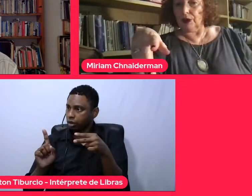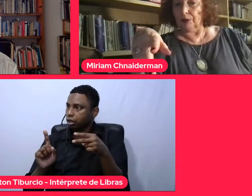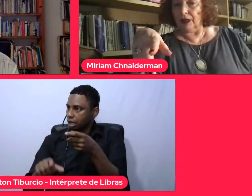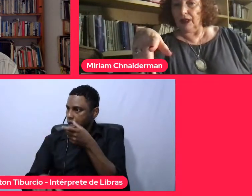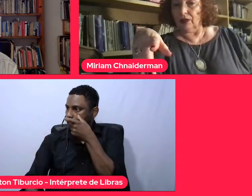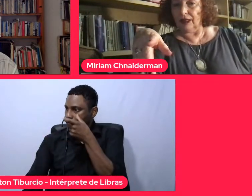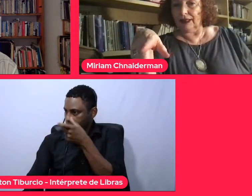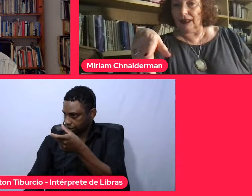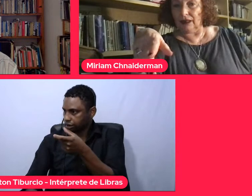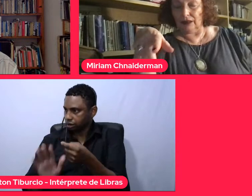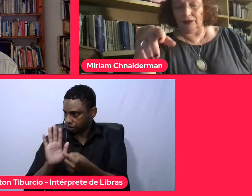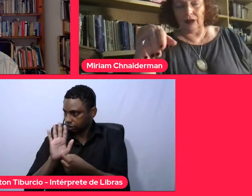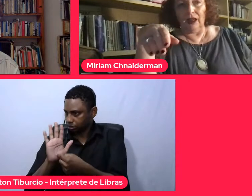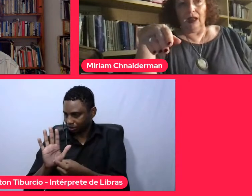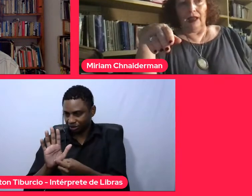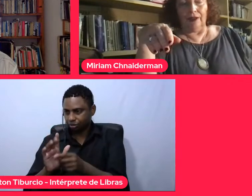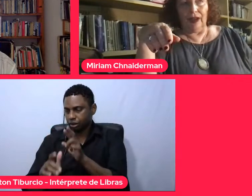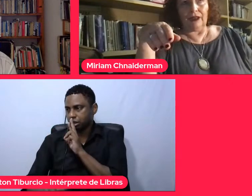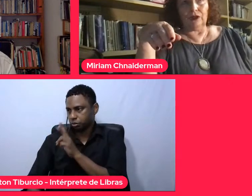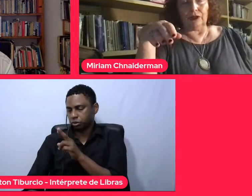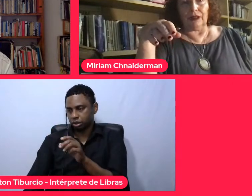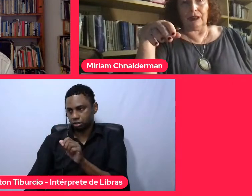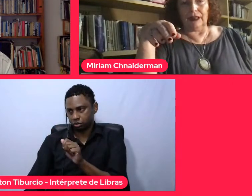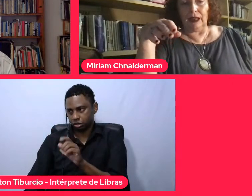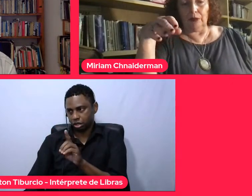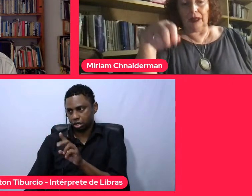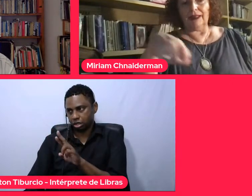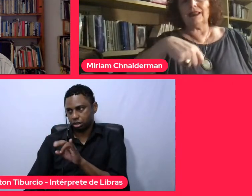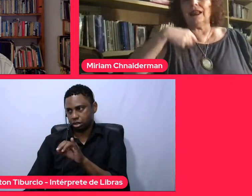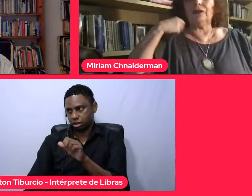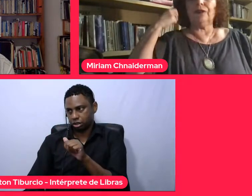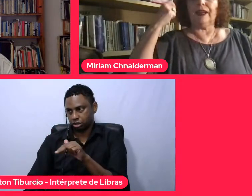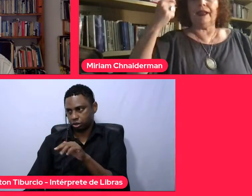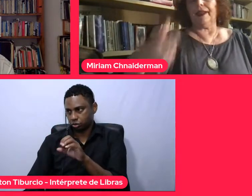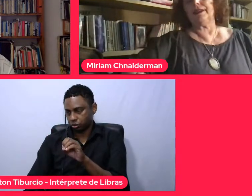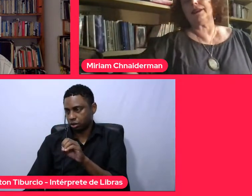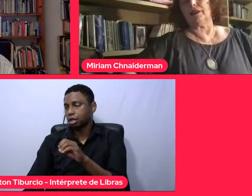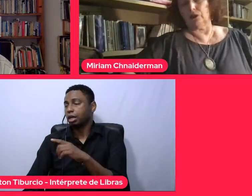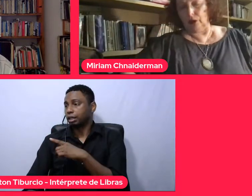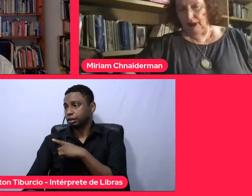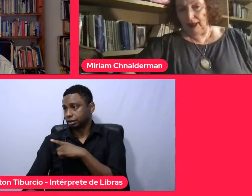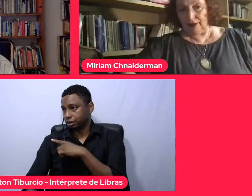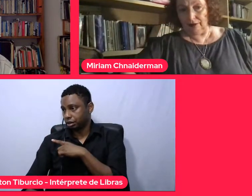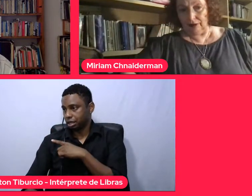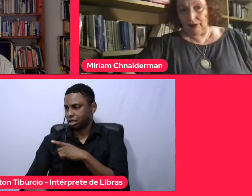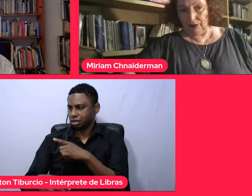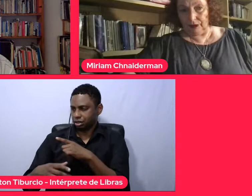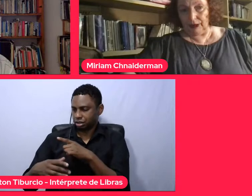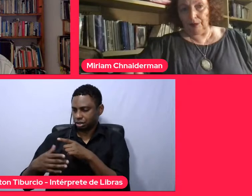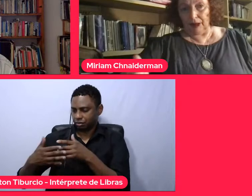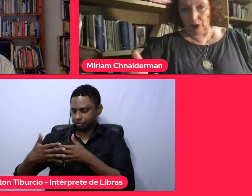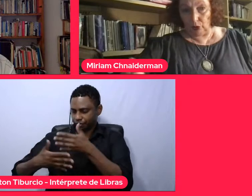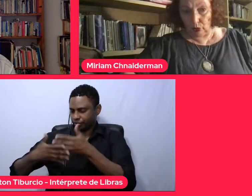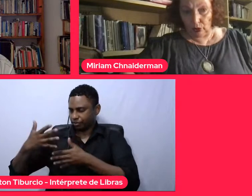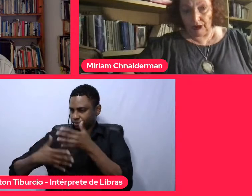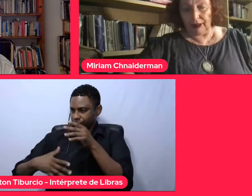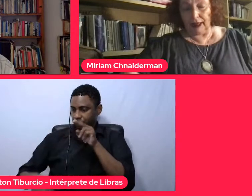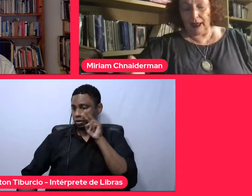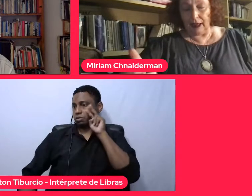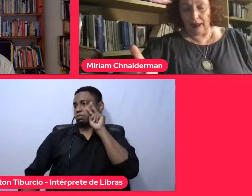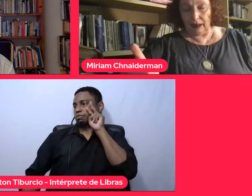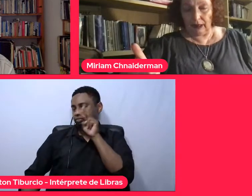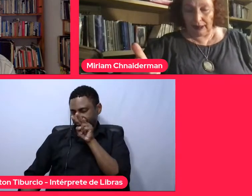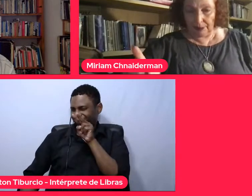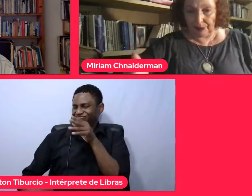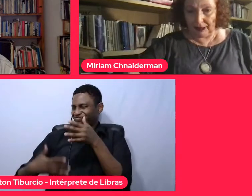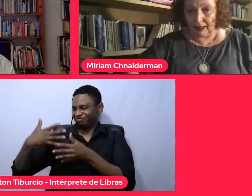respondendo também ao Adriano, eu acho que tem uma interferência no olhar, se você mergulha